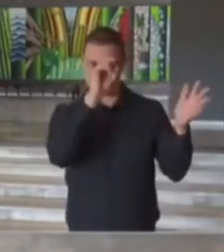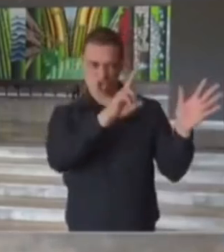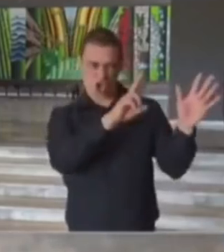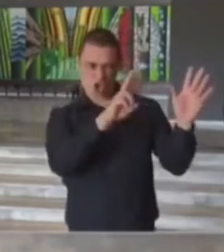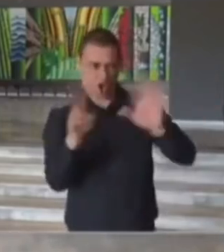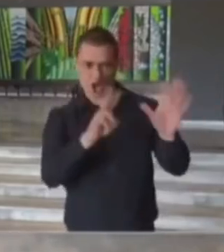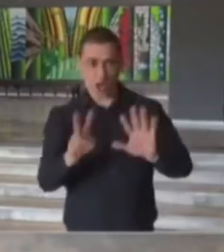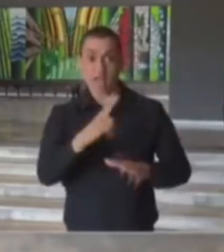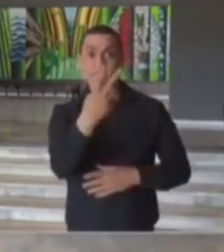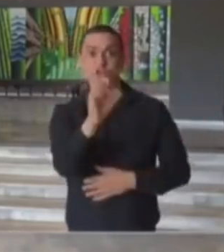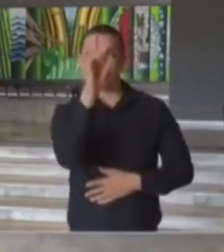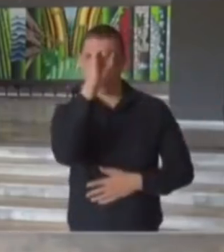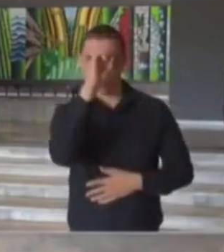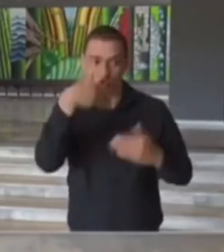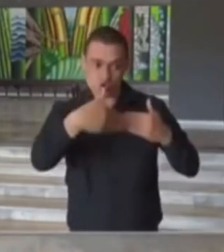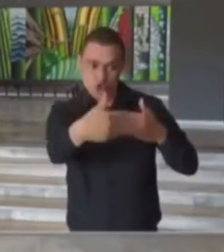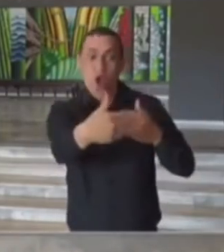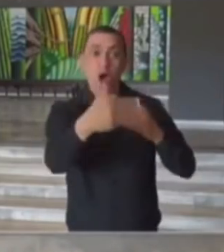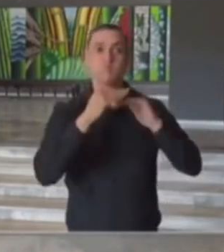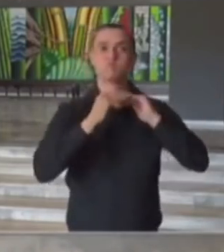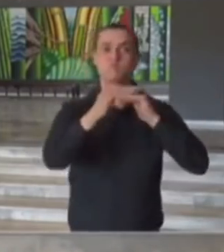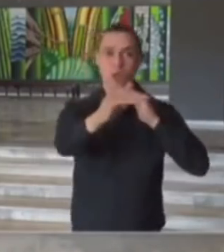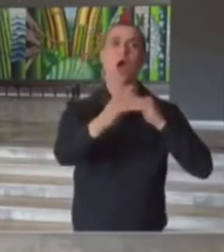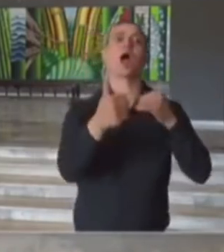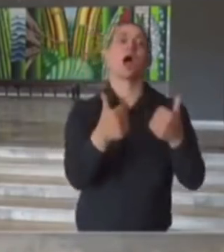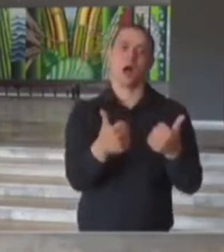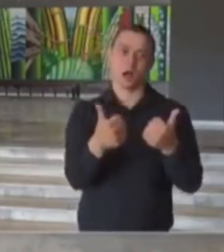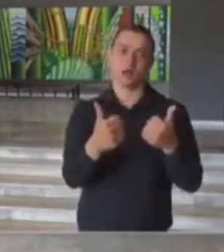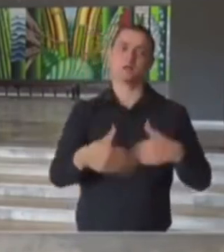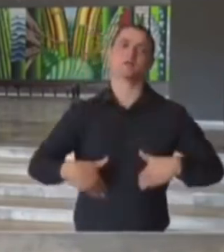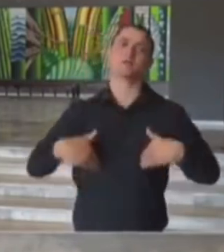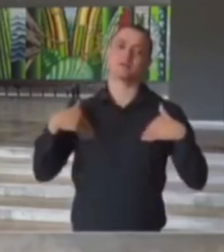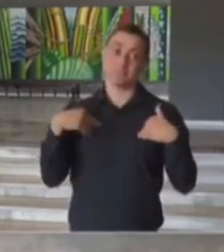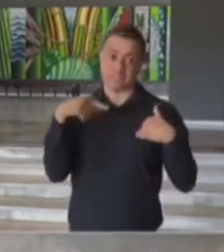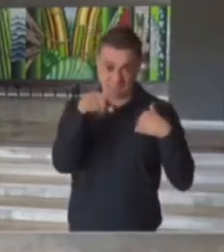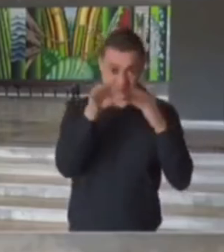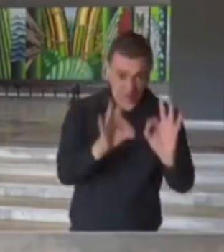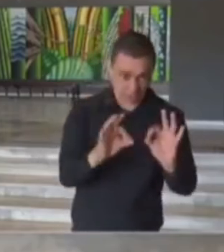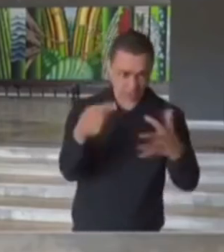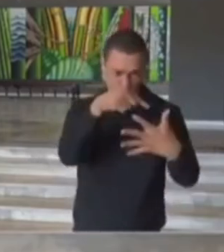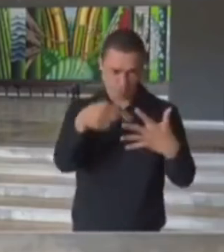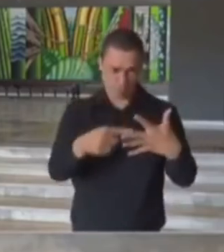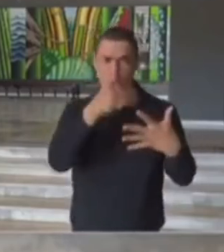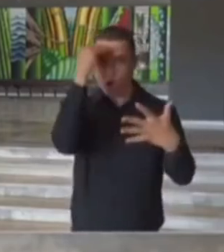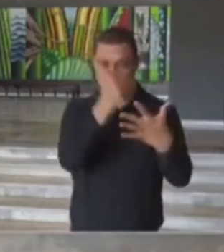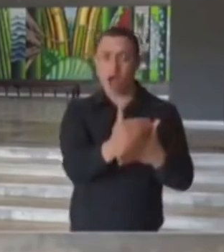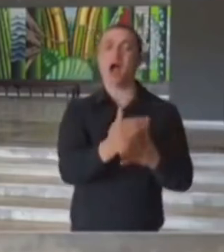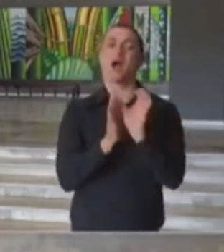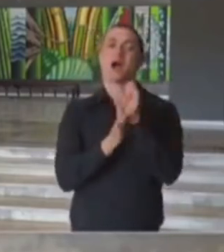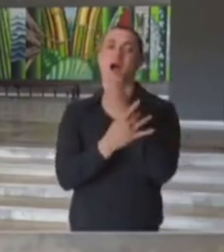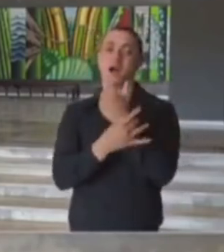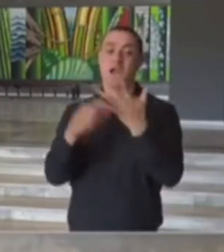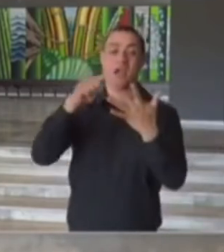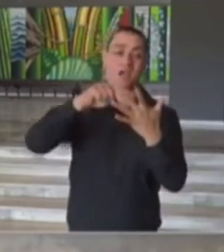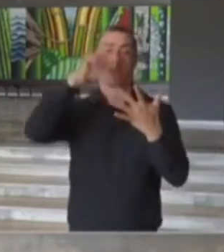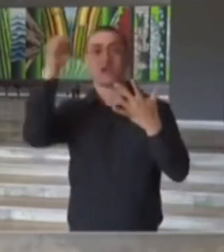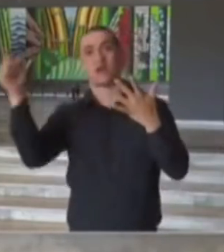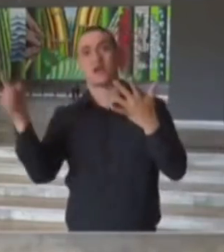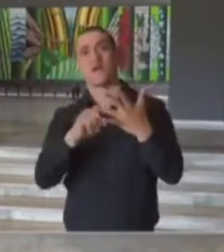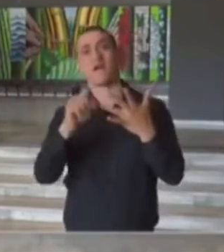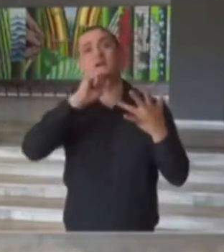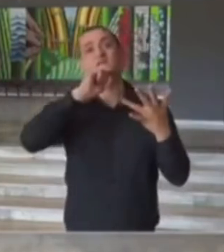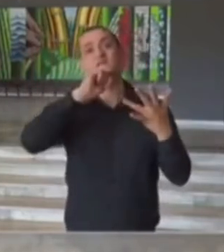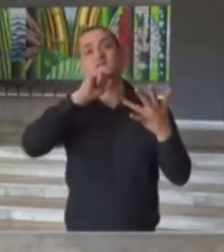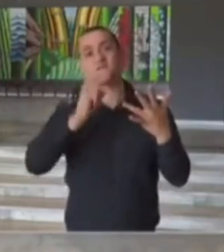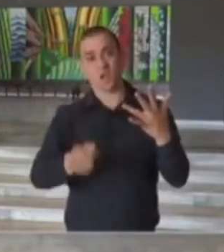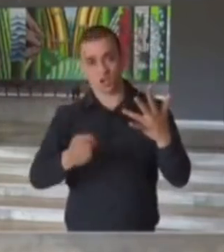estabilidade prolongada. Isso sim vai dar essa segurança para esse faseamento poder